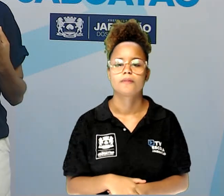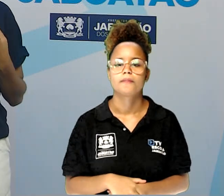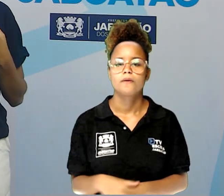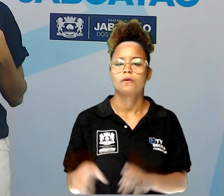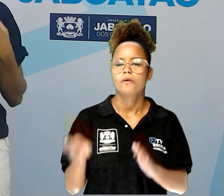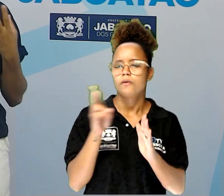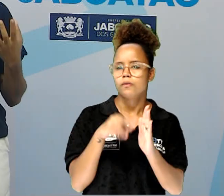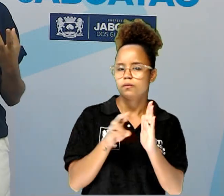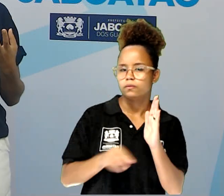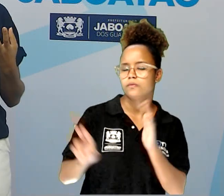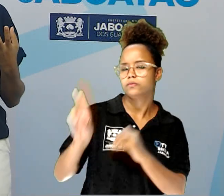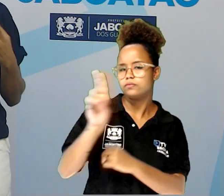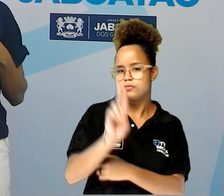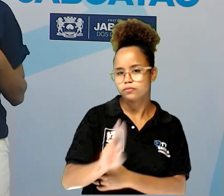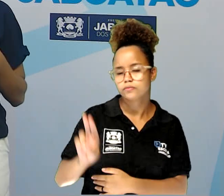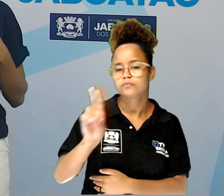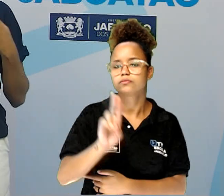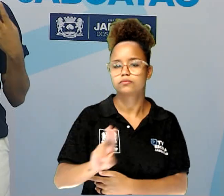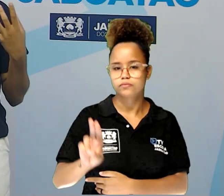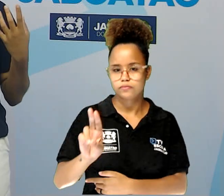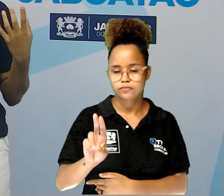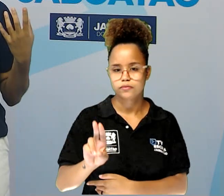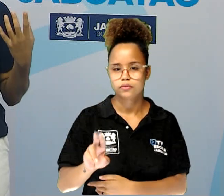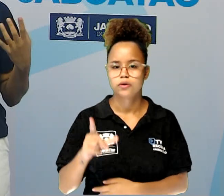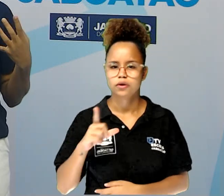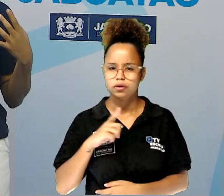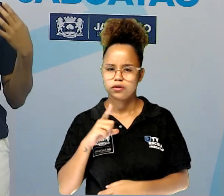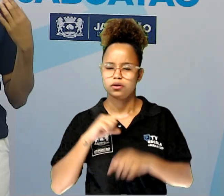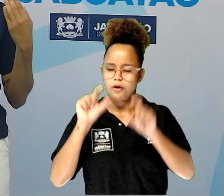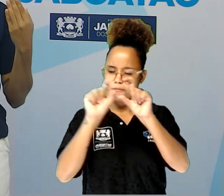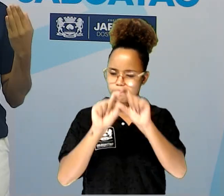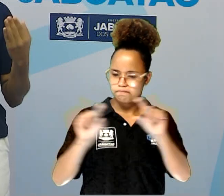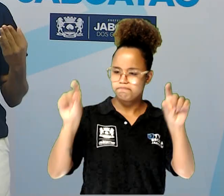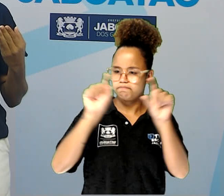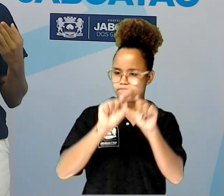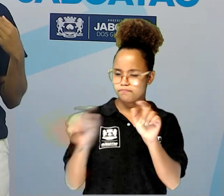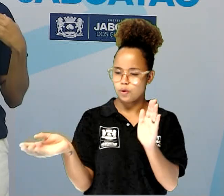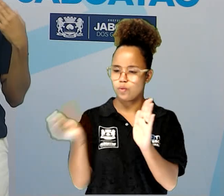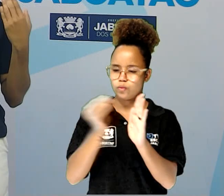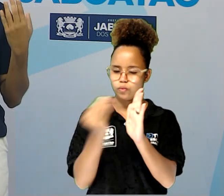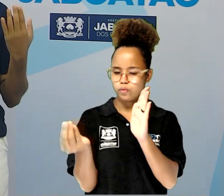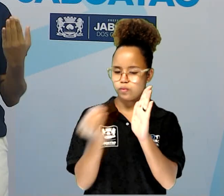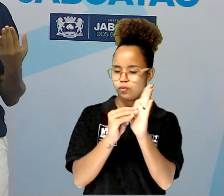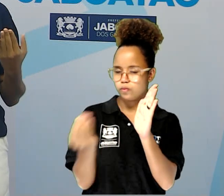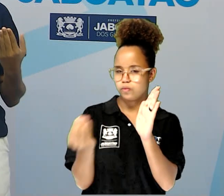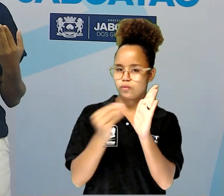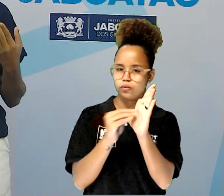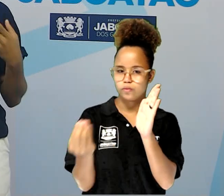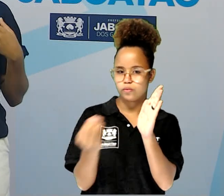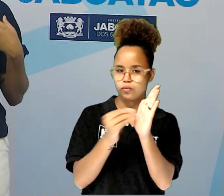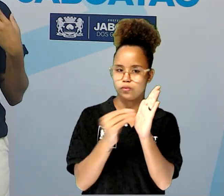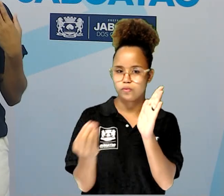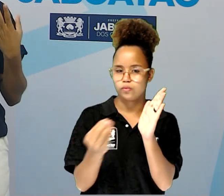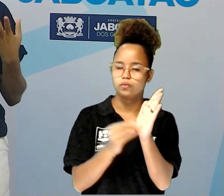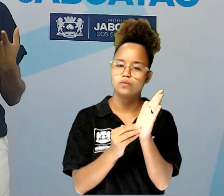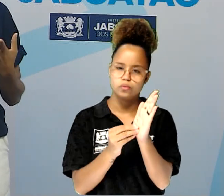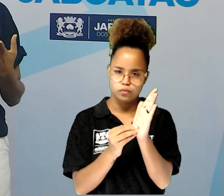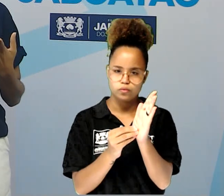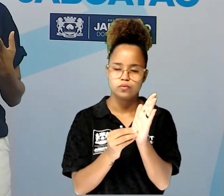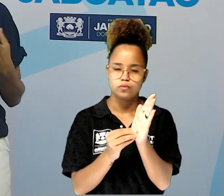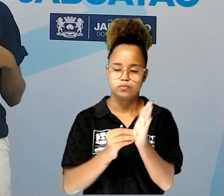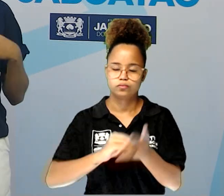usa essa prosódia para montar os versos da poesia, do repente, do